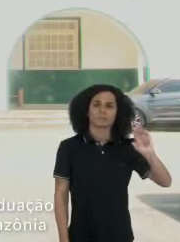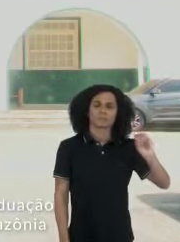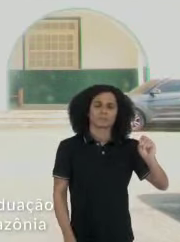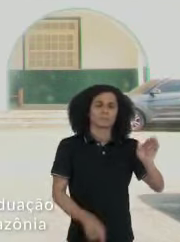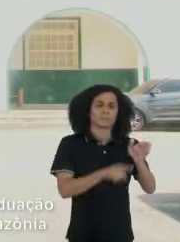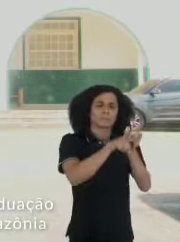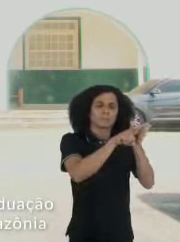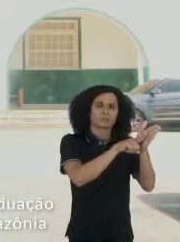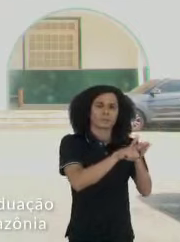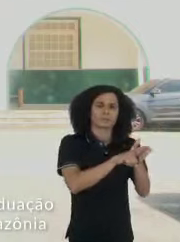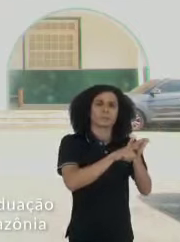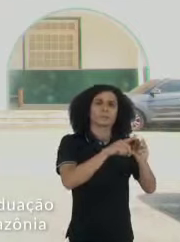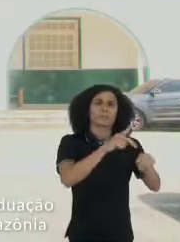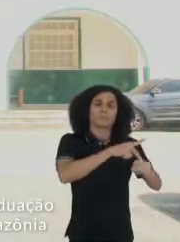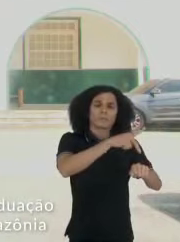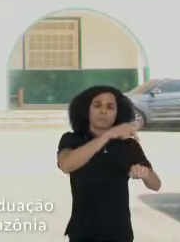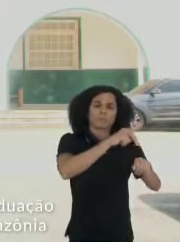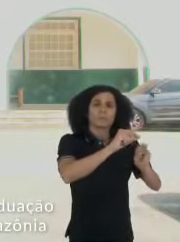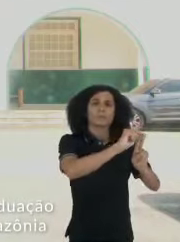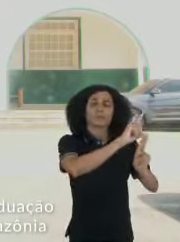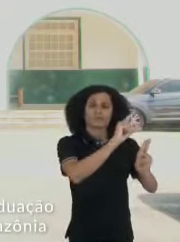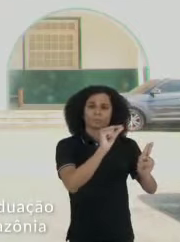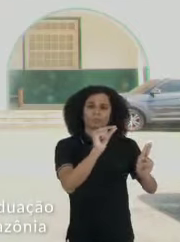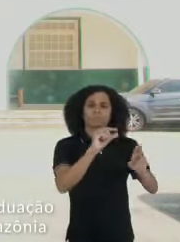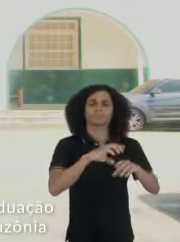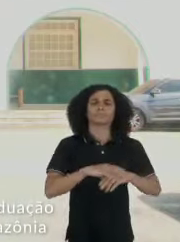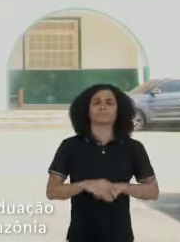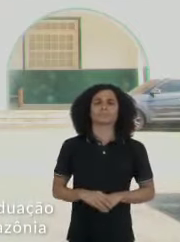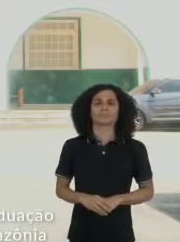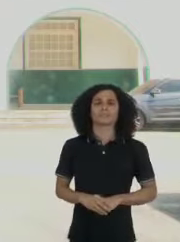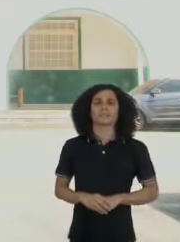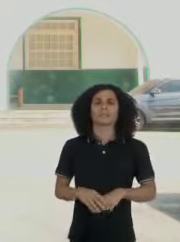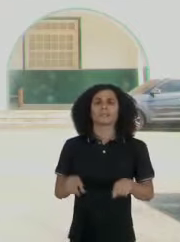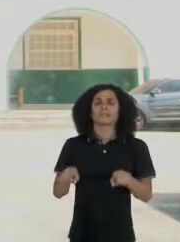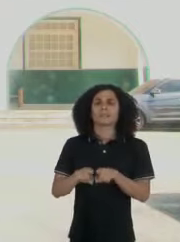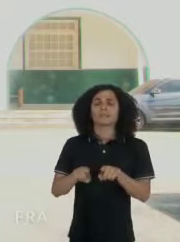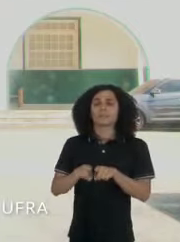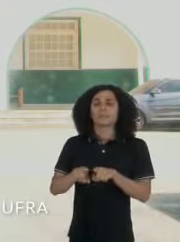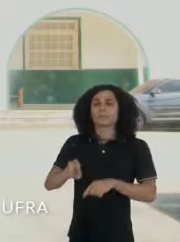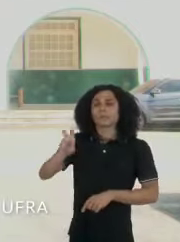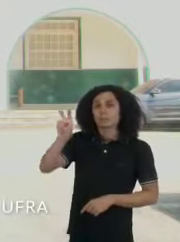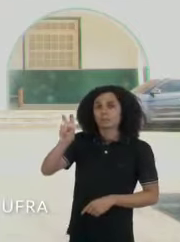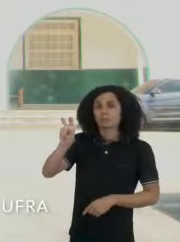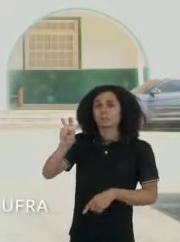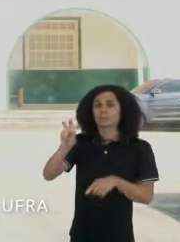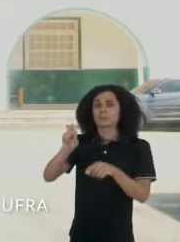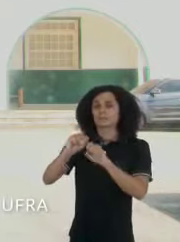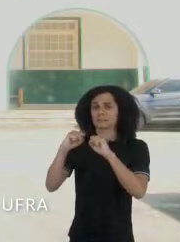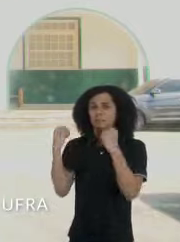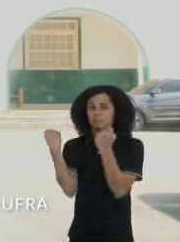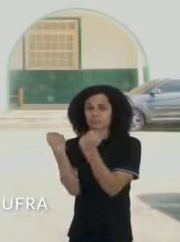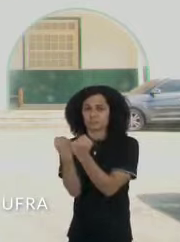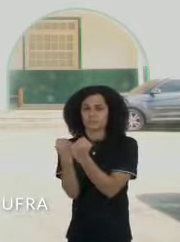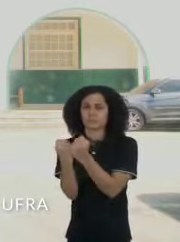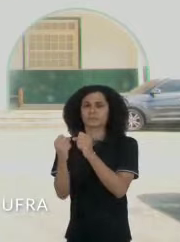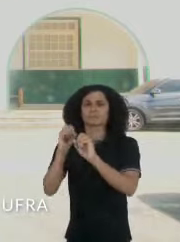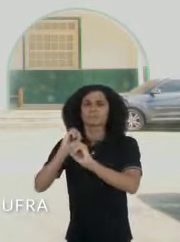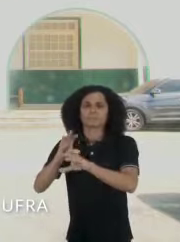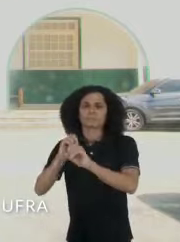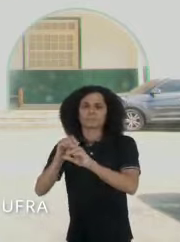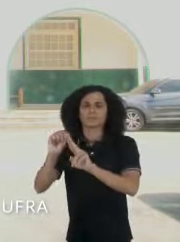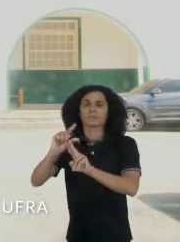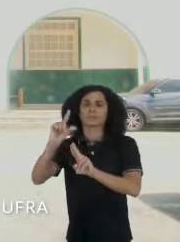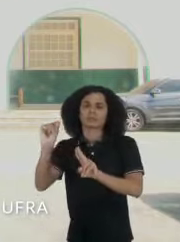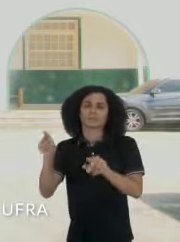Pesquisa e Pós-Graduação da Universidade Federal Rural da Amazônia. Teremos o 5º Seminário de